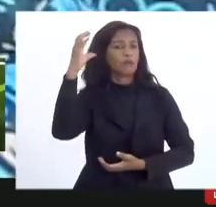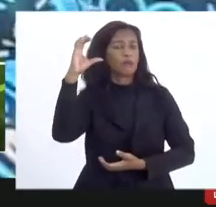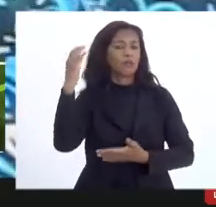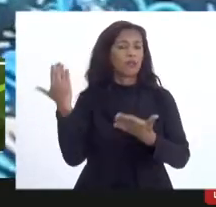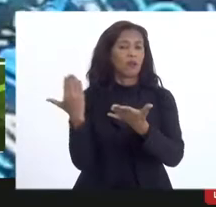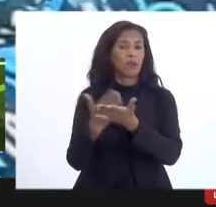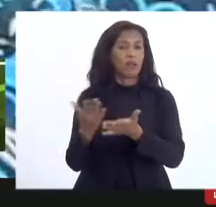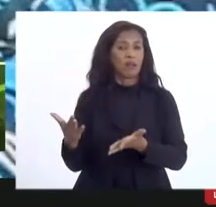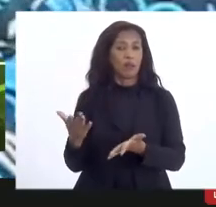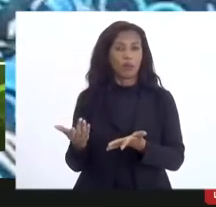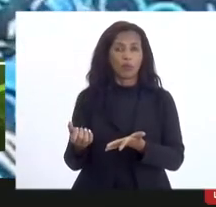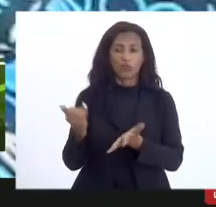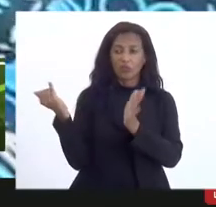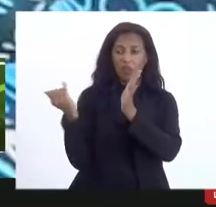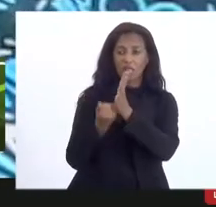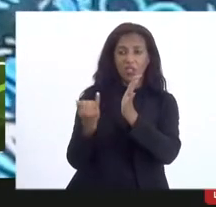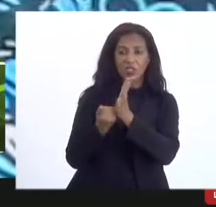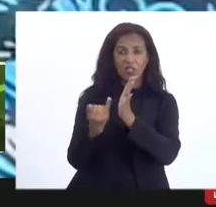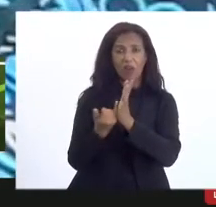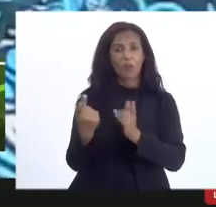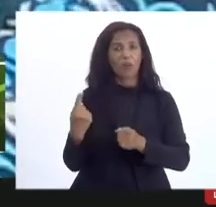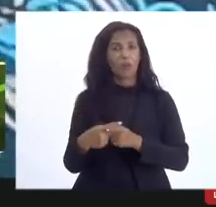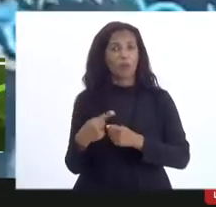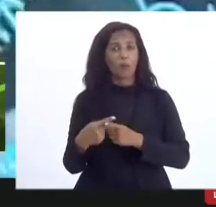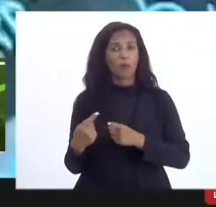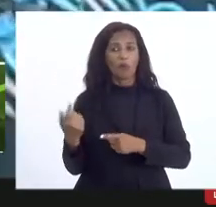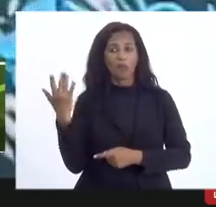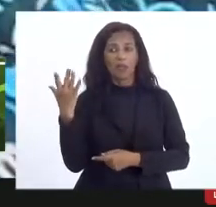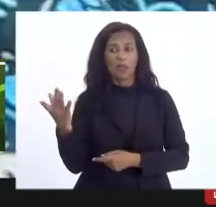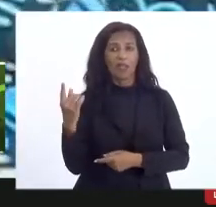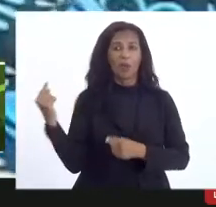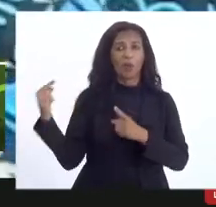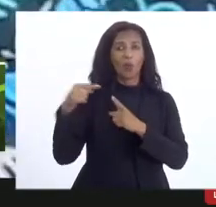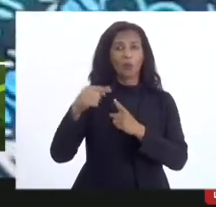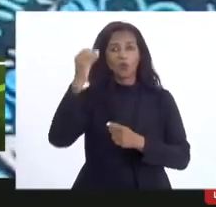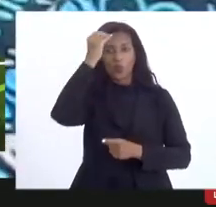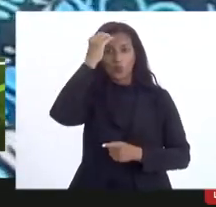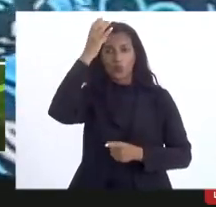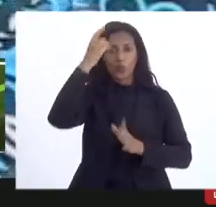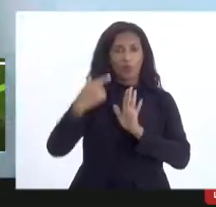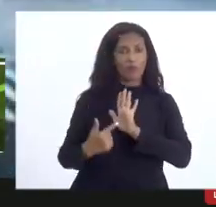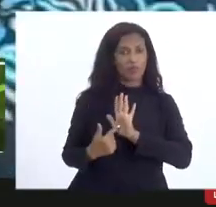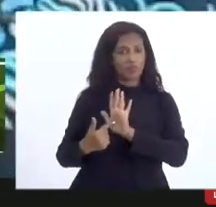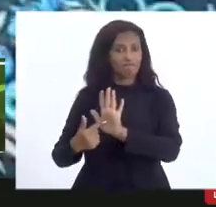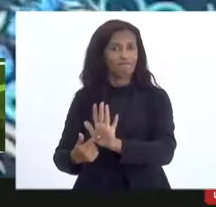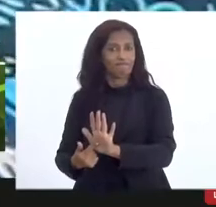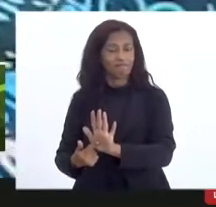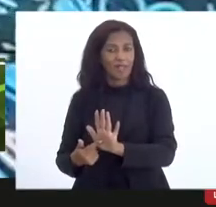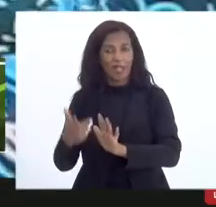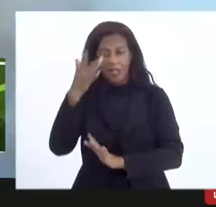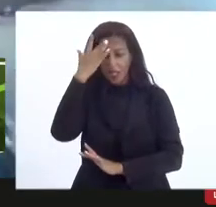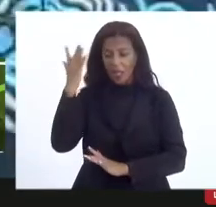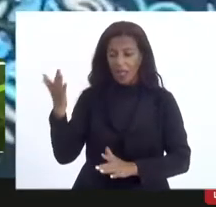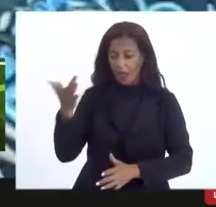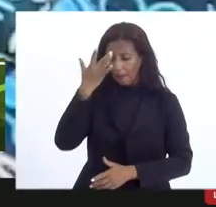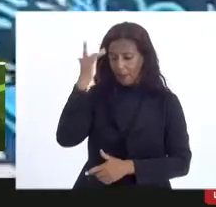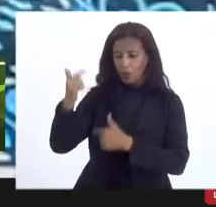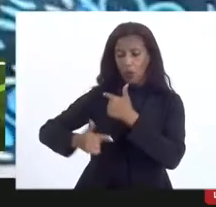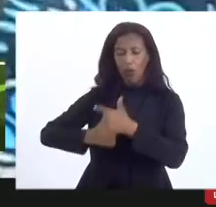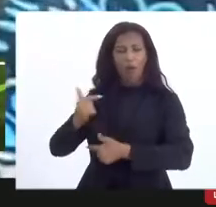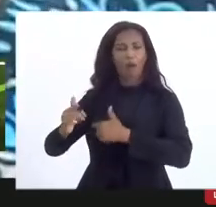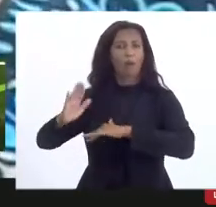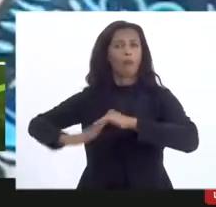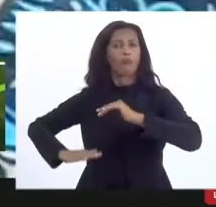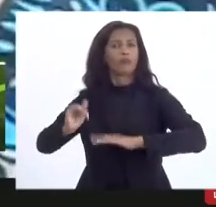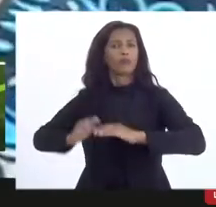de estar lançando editais que a prestação de conta vai ser a entrega do objeto cultural aqui aquele fazedor de cultura está propondo